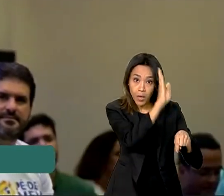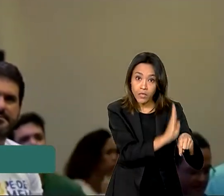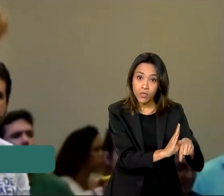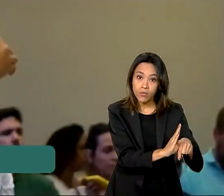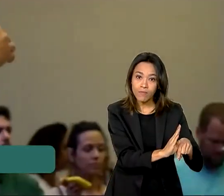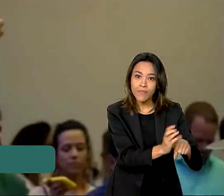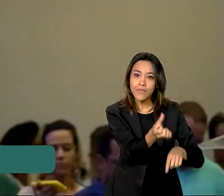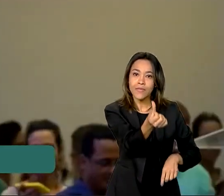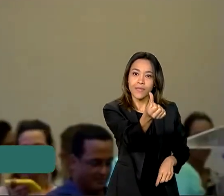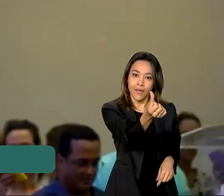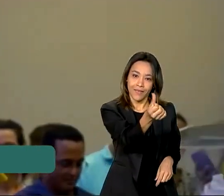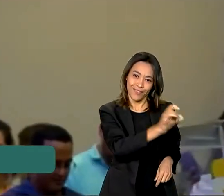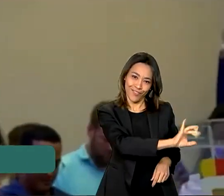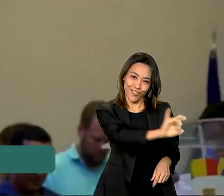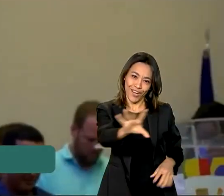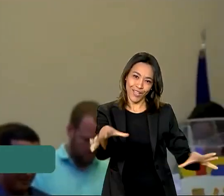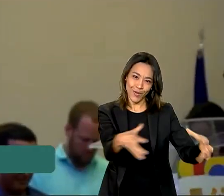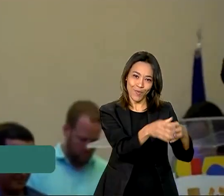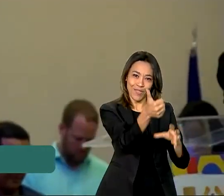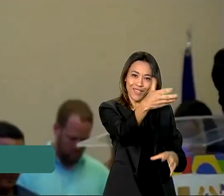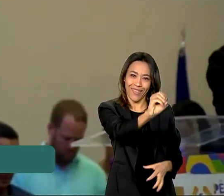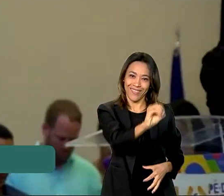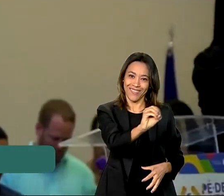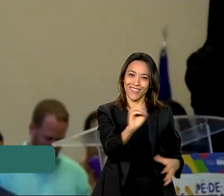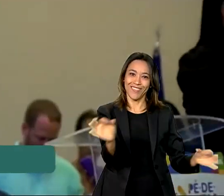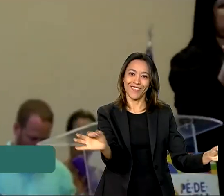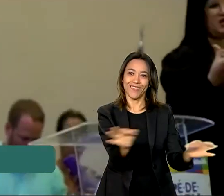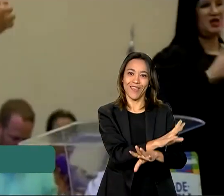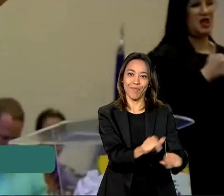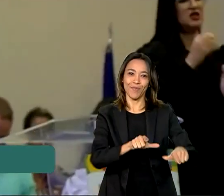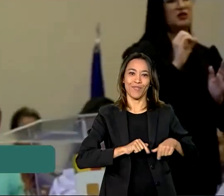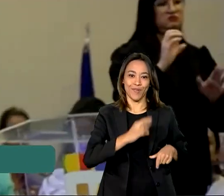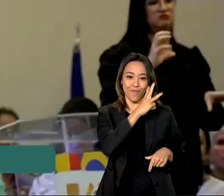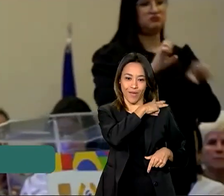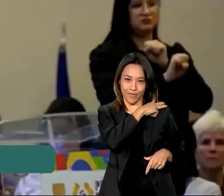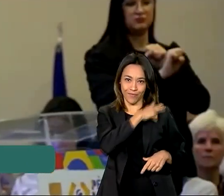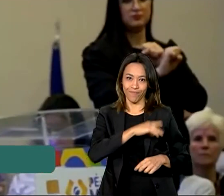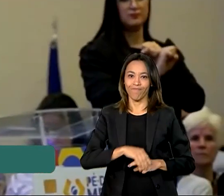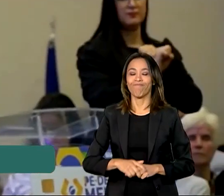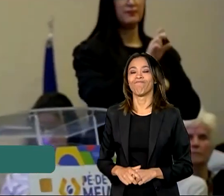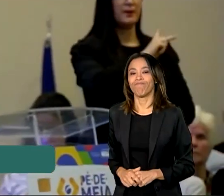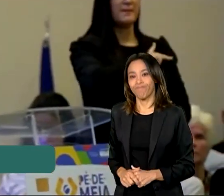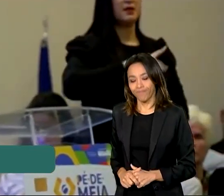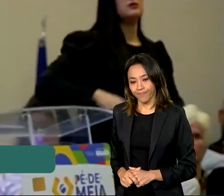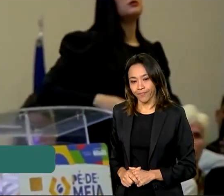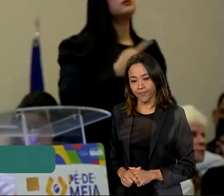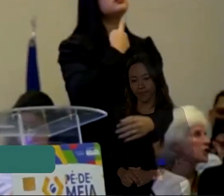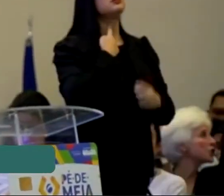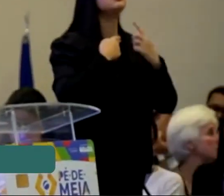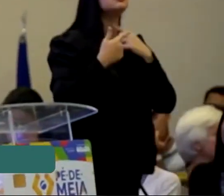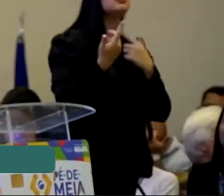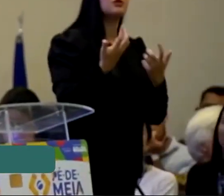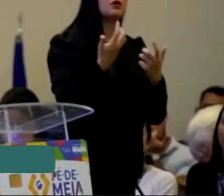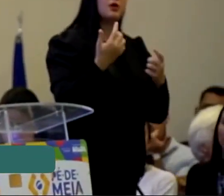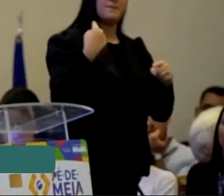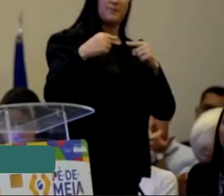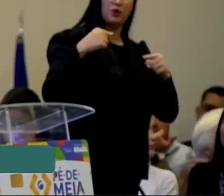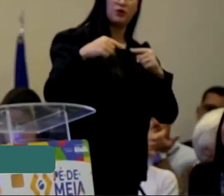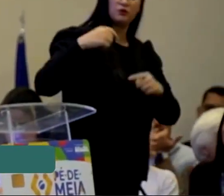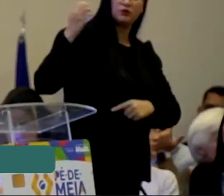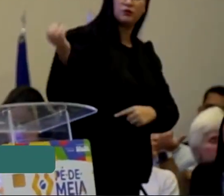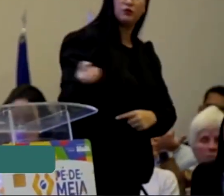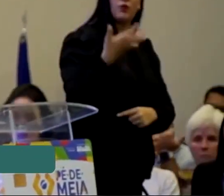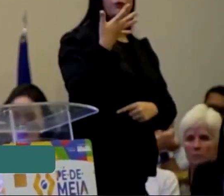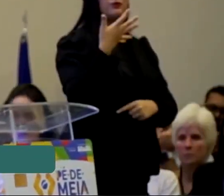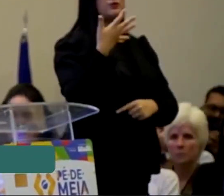apenas 6 em cada 10 terminam o Ensino Médio. O que o presidente quer com essa política, e olha que é uma política ousada,